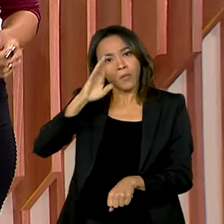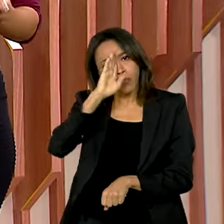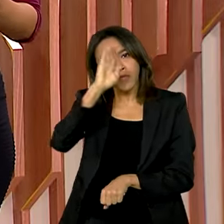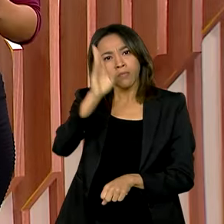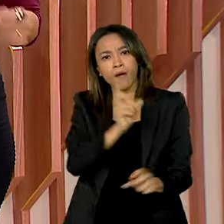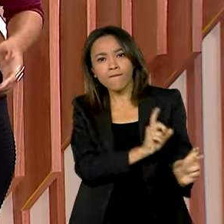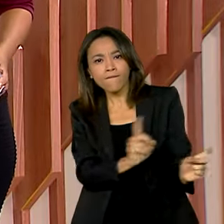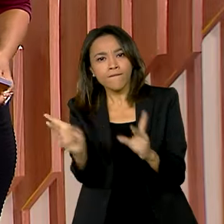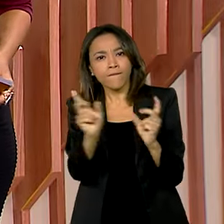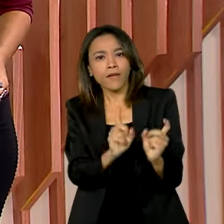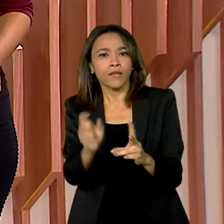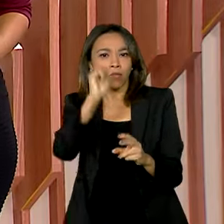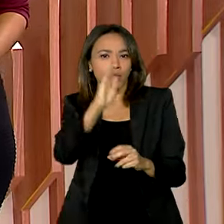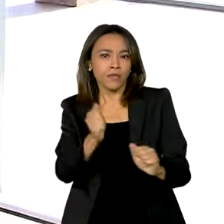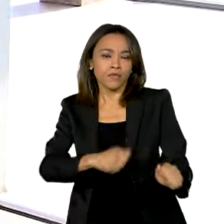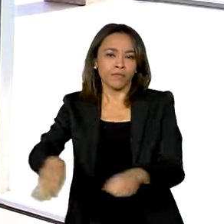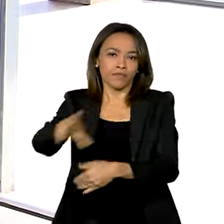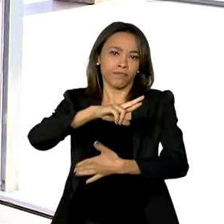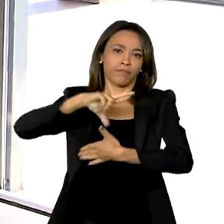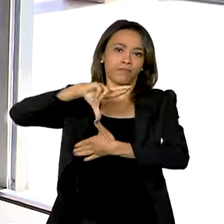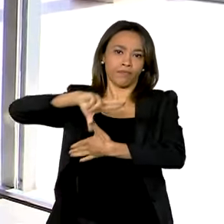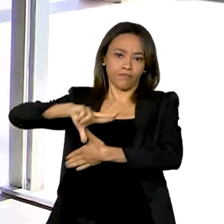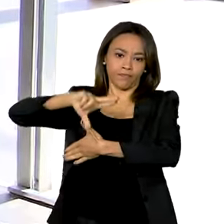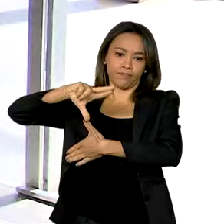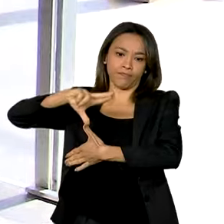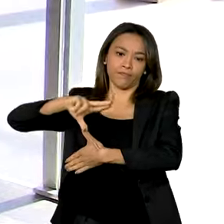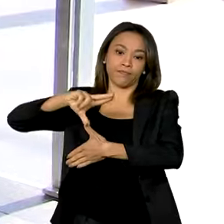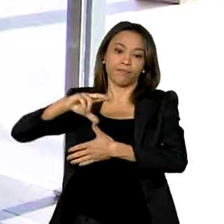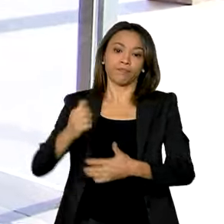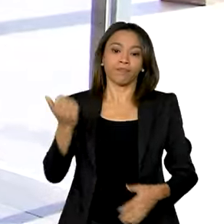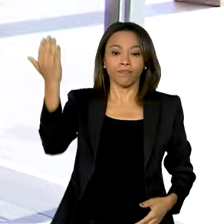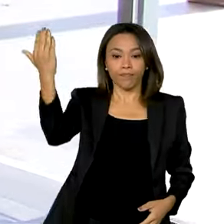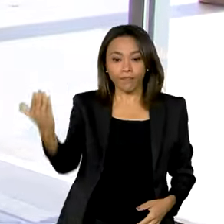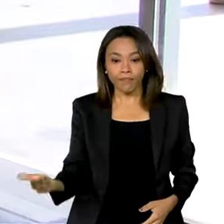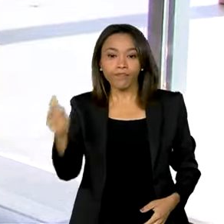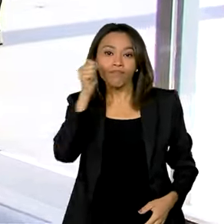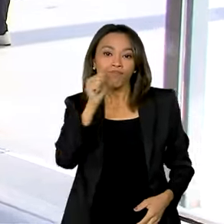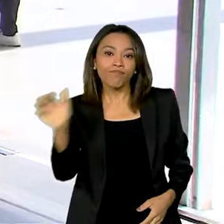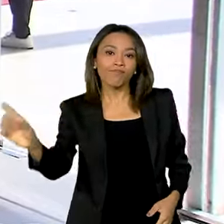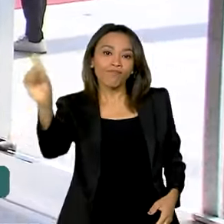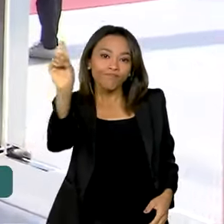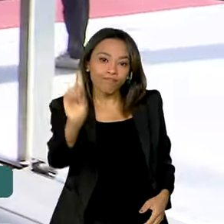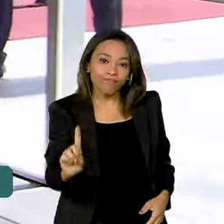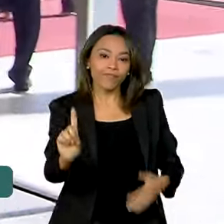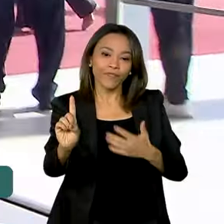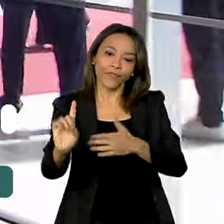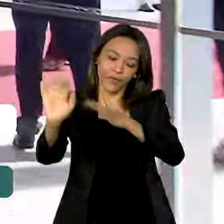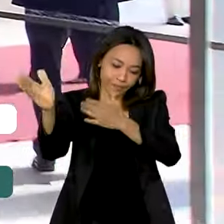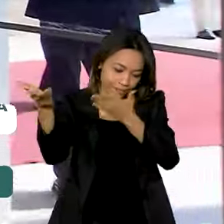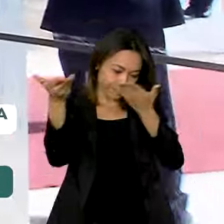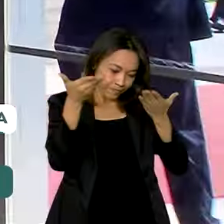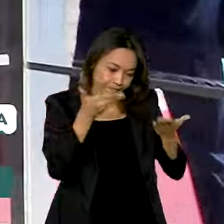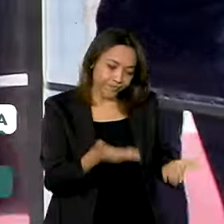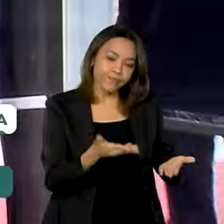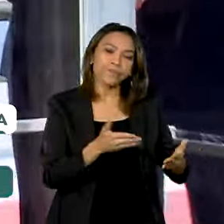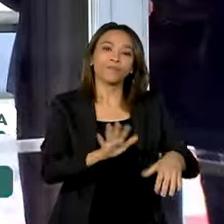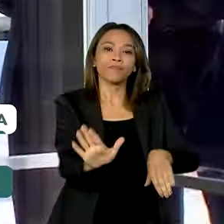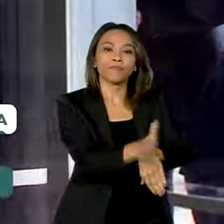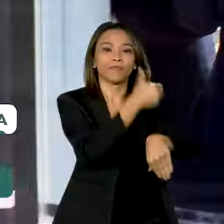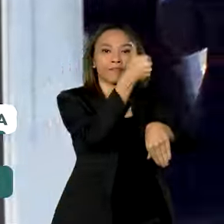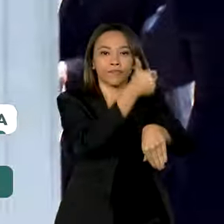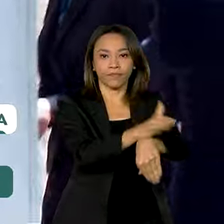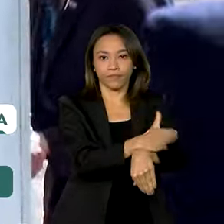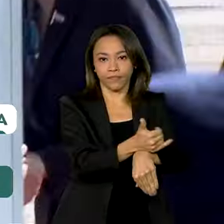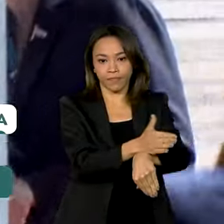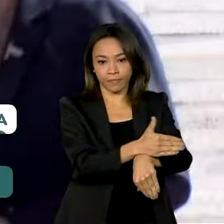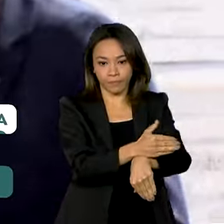do Brasil na América Latina. A chanceler argentina Diana Mondino foi recebida no Palácio do Itamaraty pelo ministro